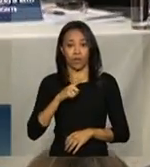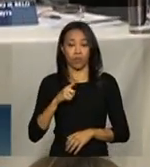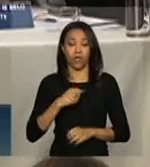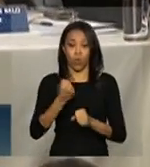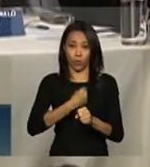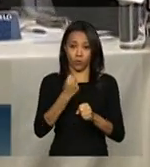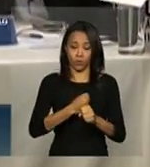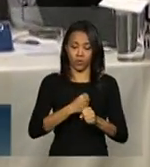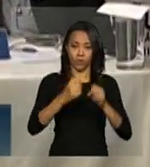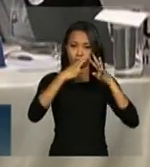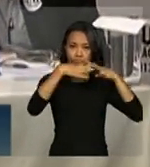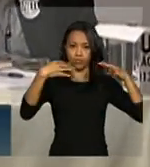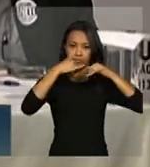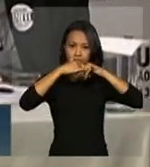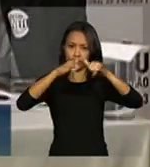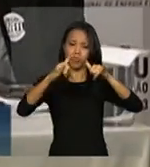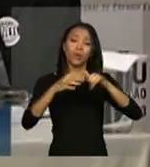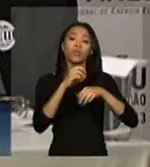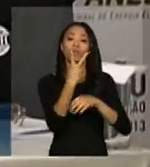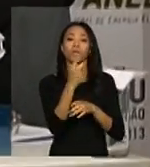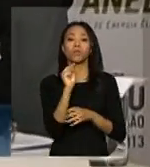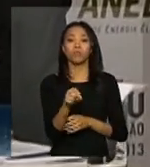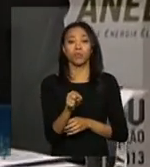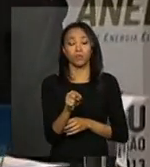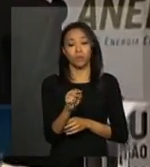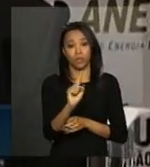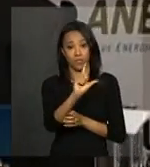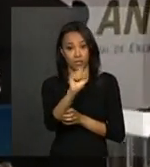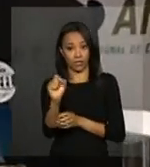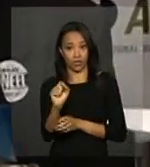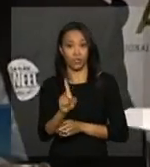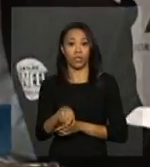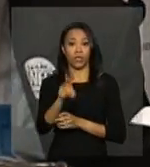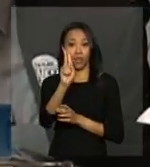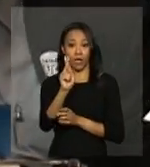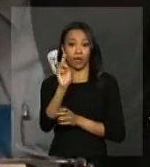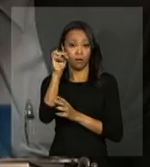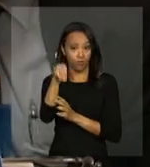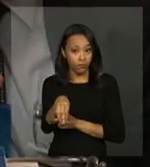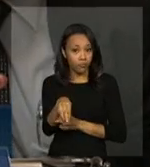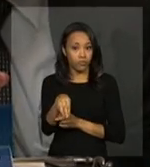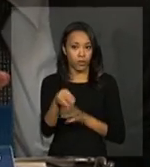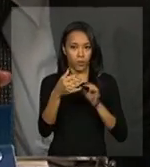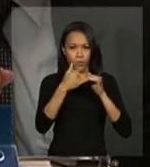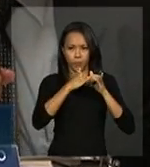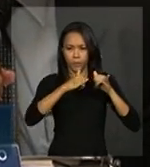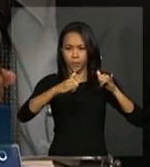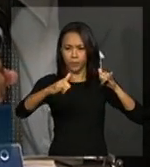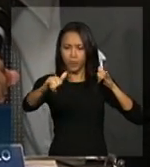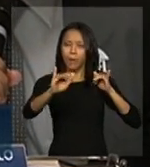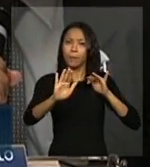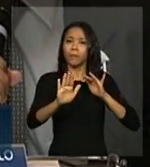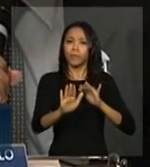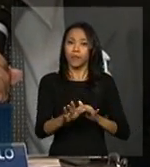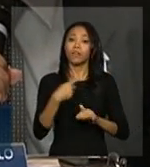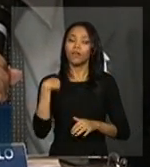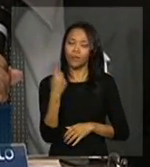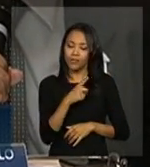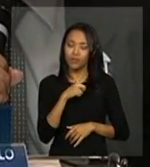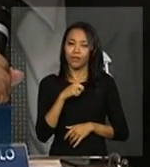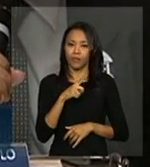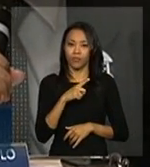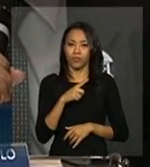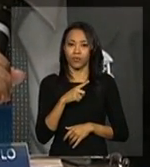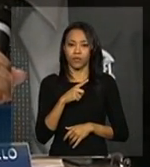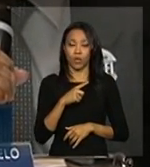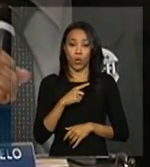desse porte, né, de 2 mil e 100 quilômetros, praticamente, mas esse é um grande diferencial que nós temos, está